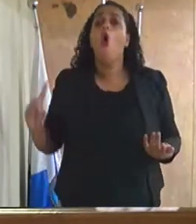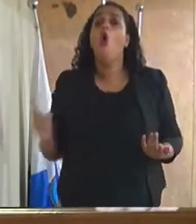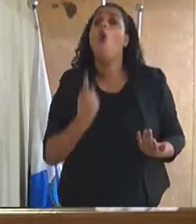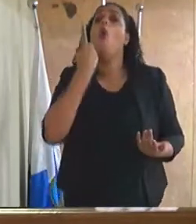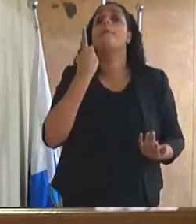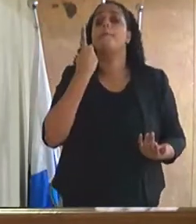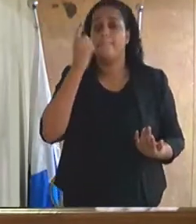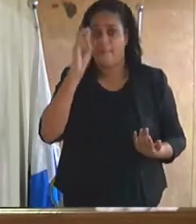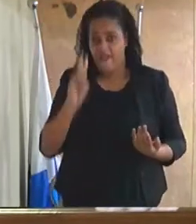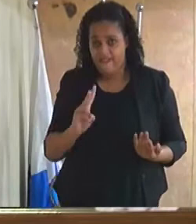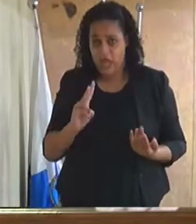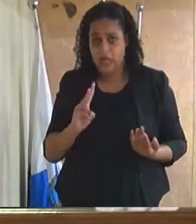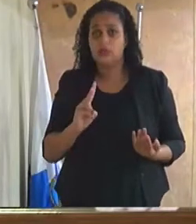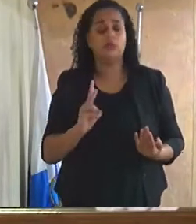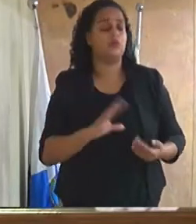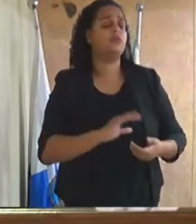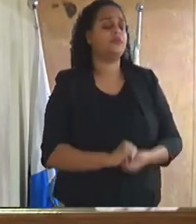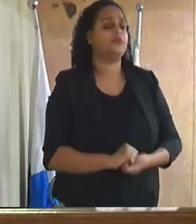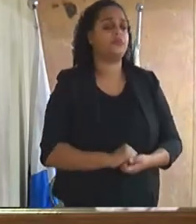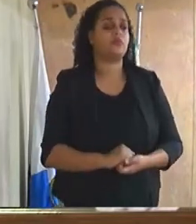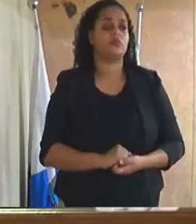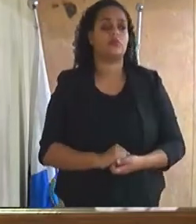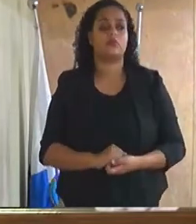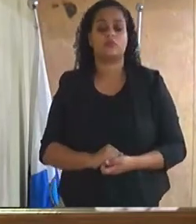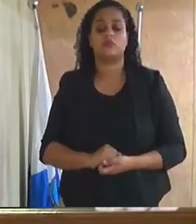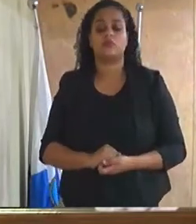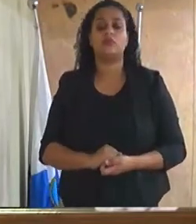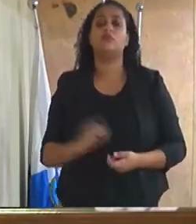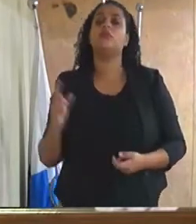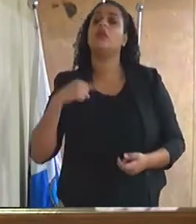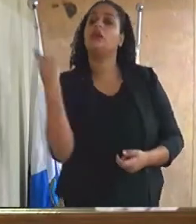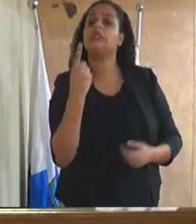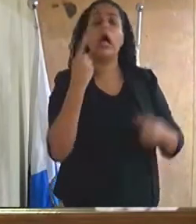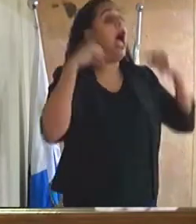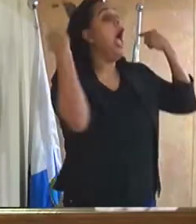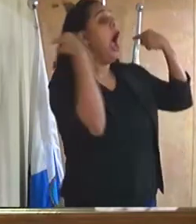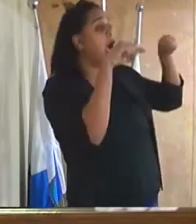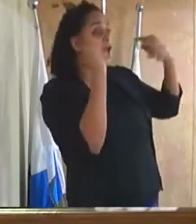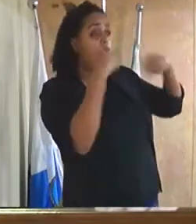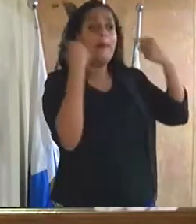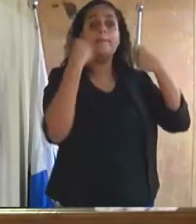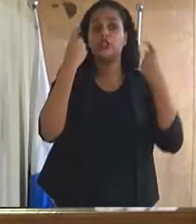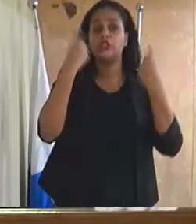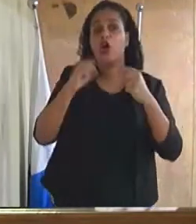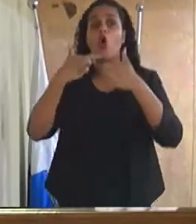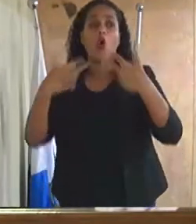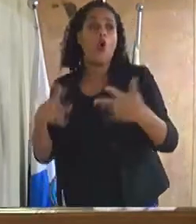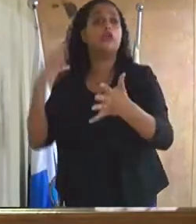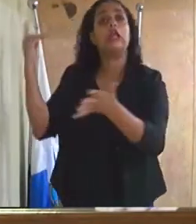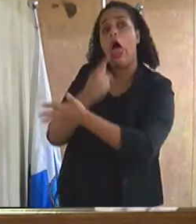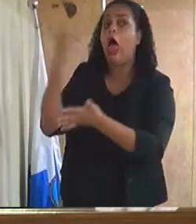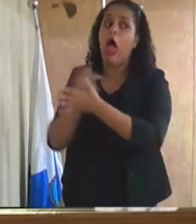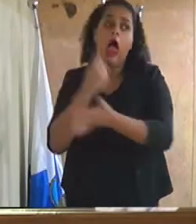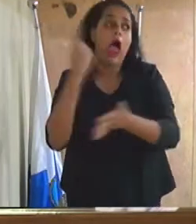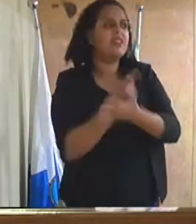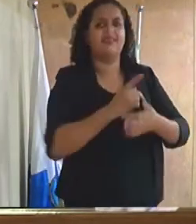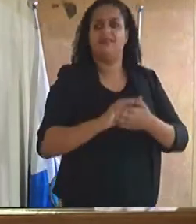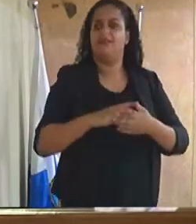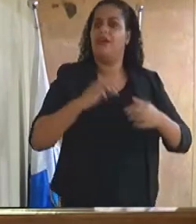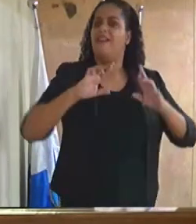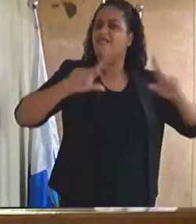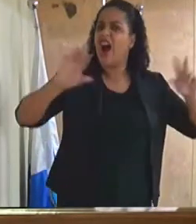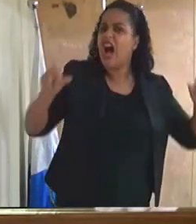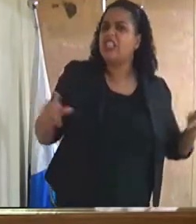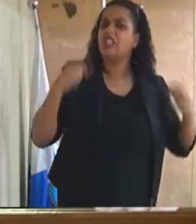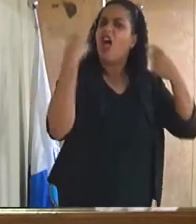enquanto as denúncias das possíveis irregularidades foram várias vezes tendo